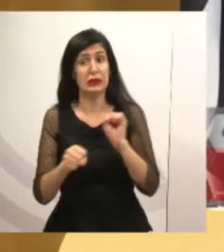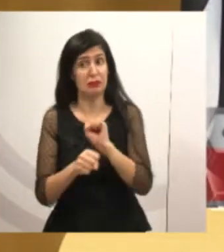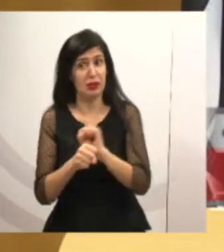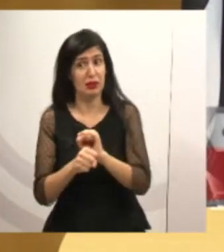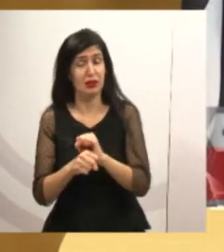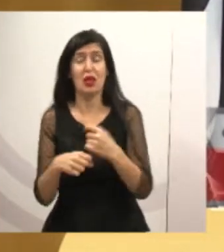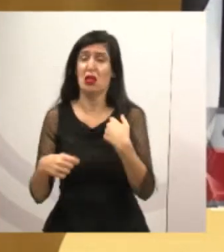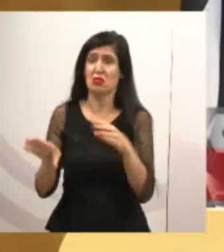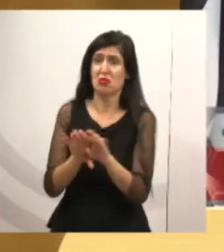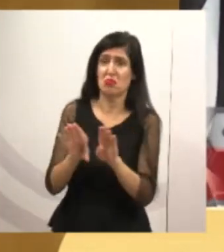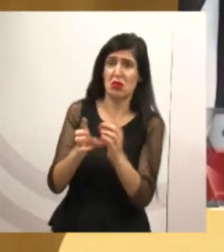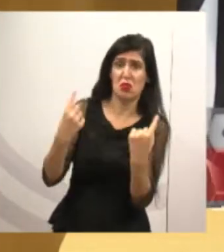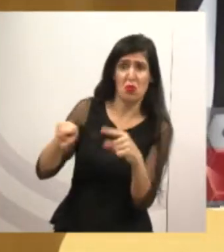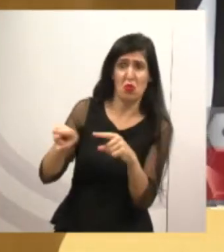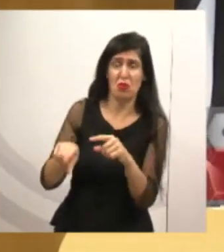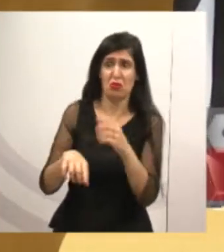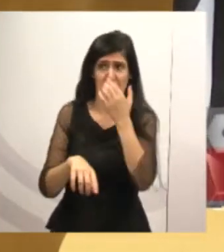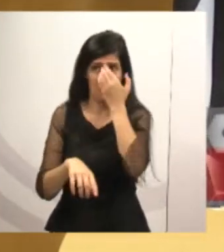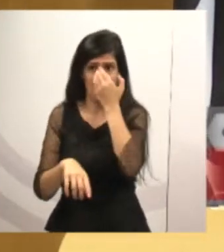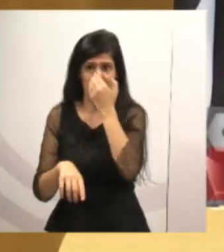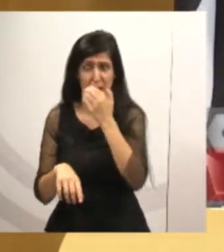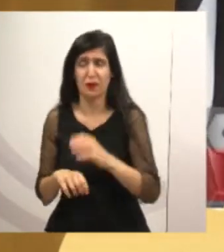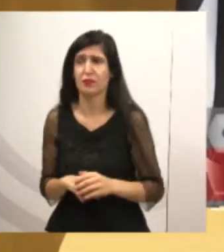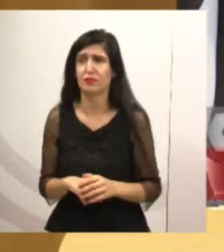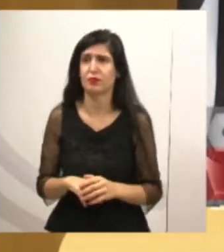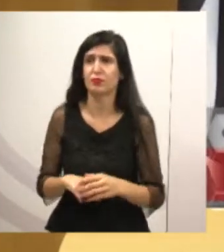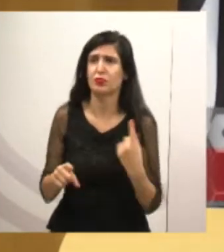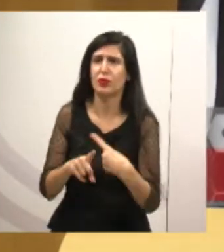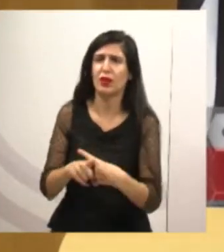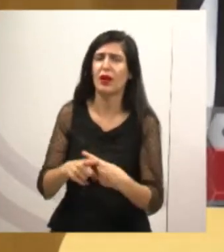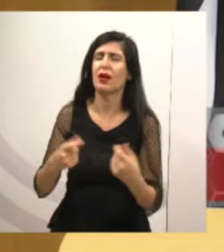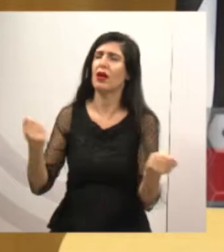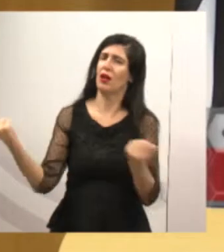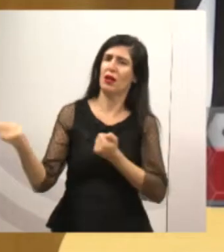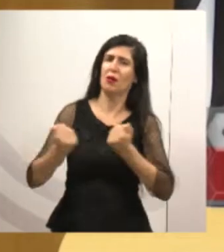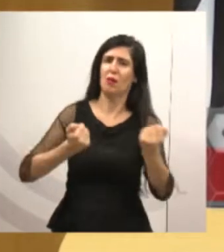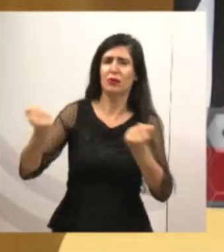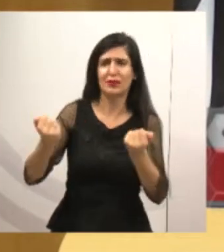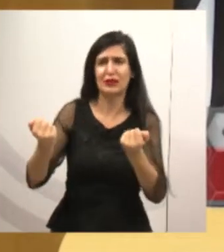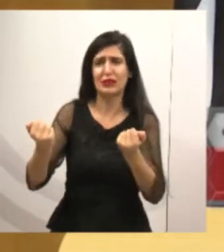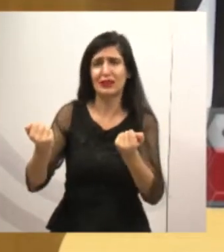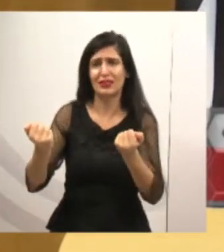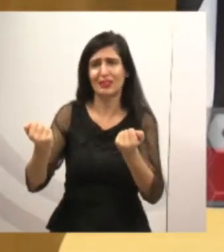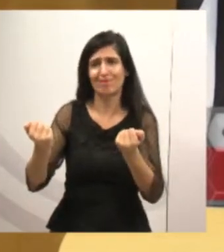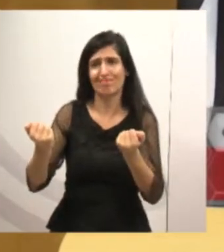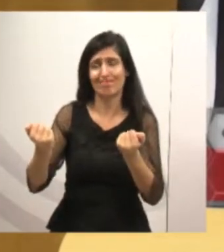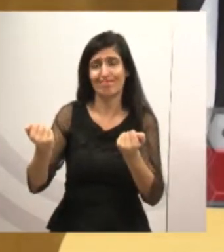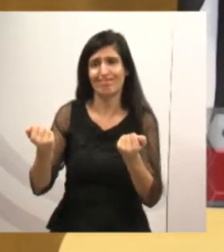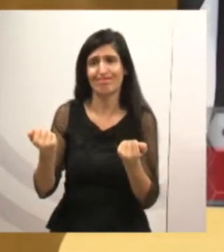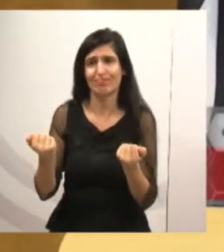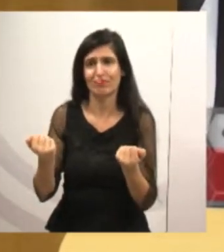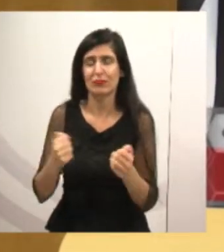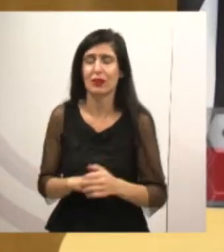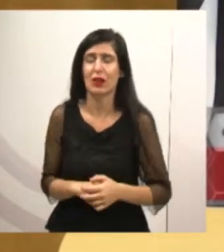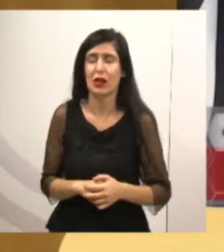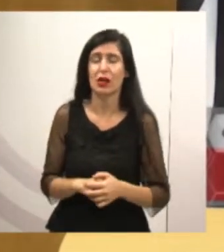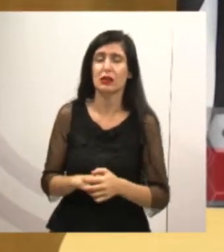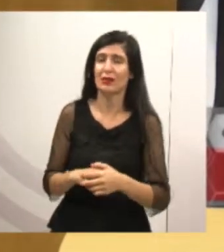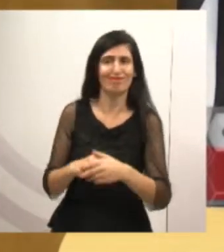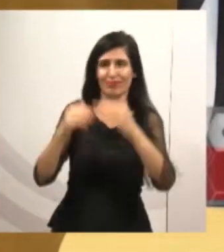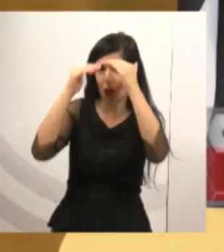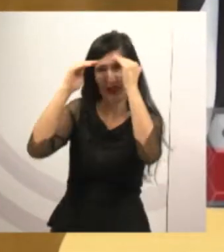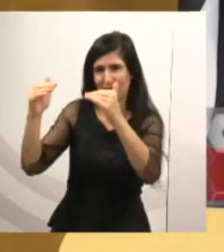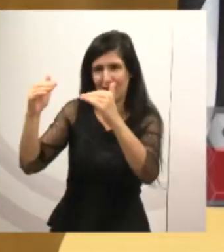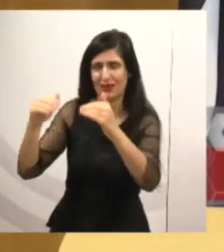sou contra isso, se os motoristas respeitassem os limites de velocidade. mas infelizmente, não